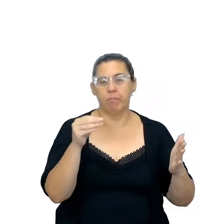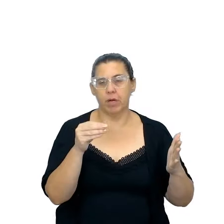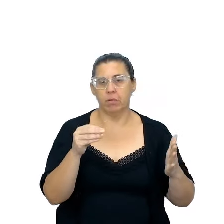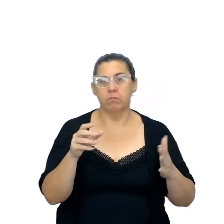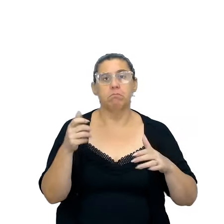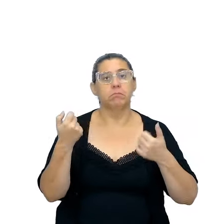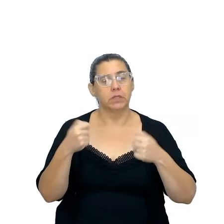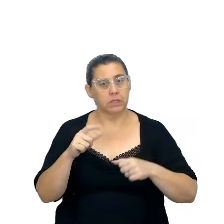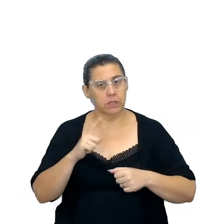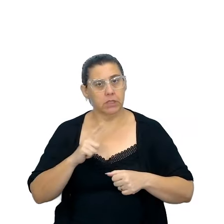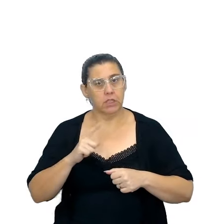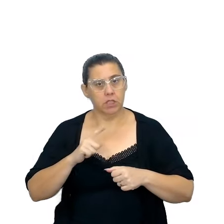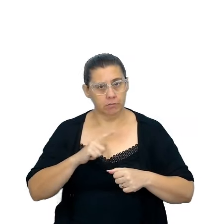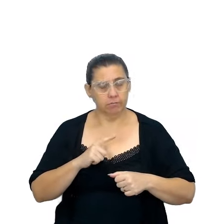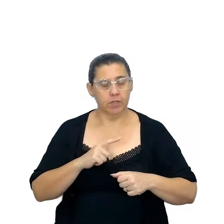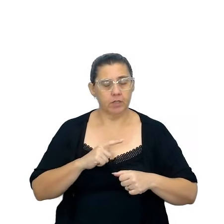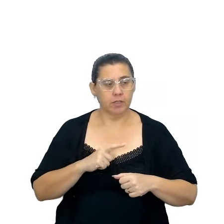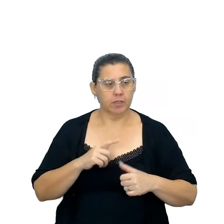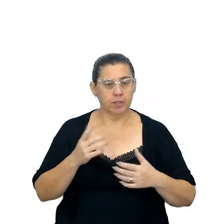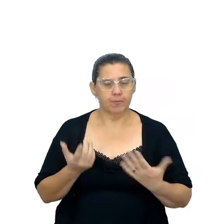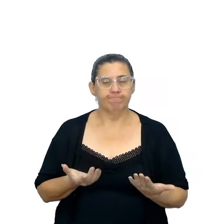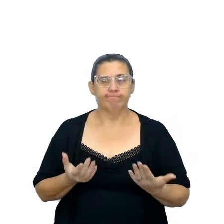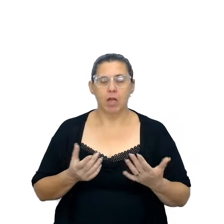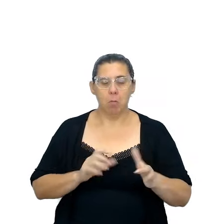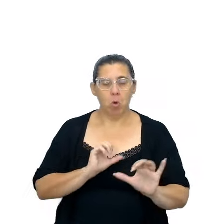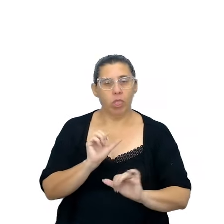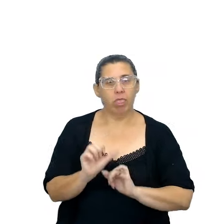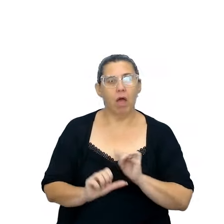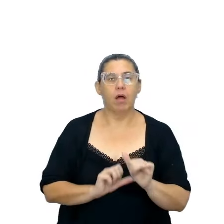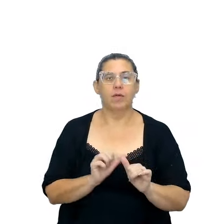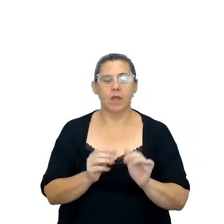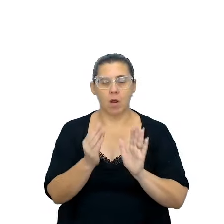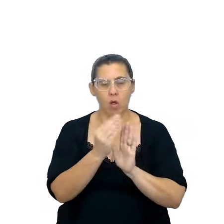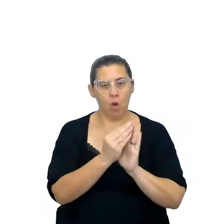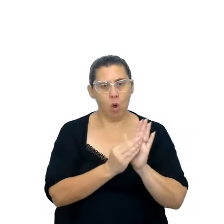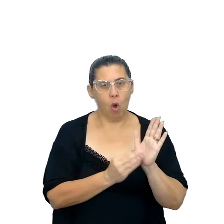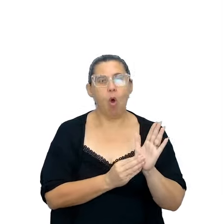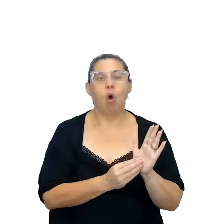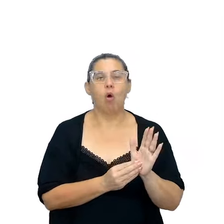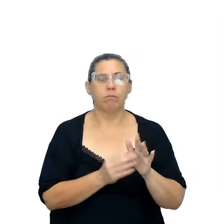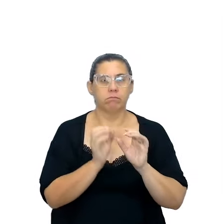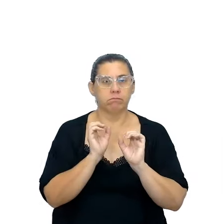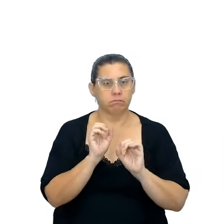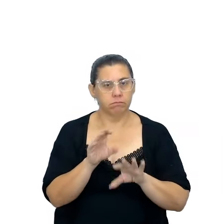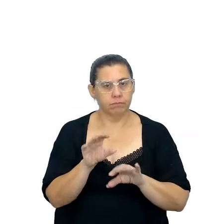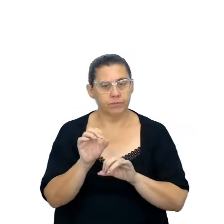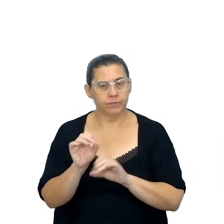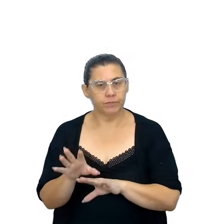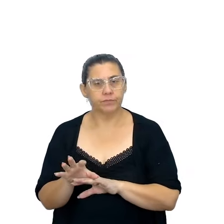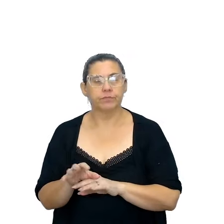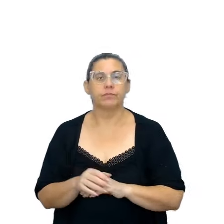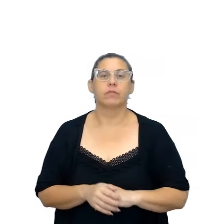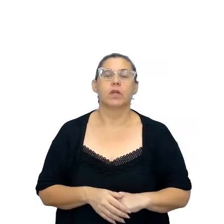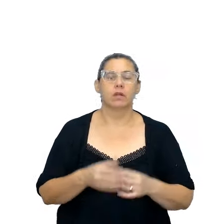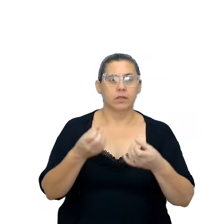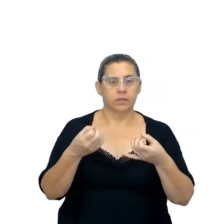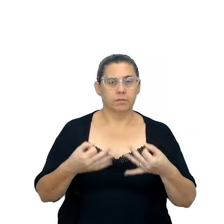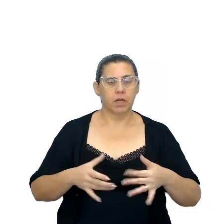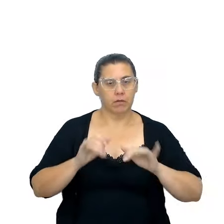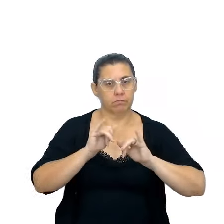preciso que haja a interação entre os interlocutores e o contexto relatado, narrado, ou seja, ela,